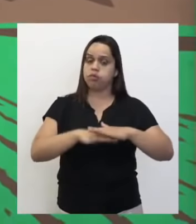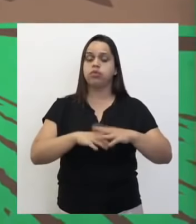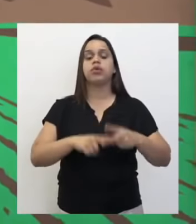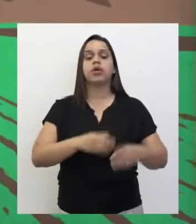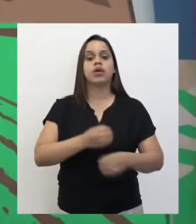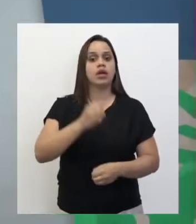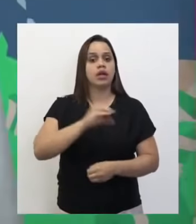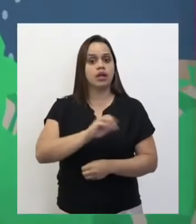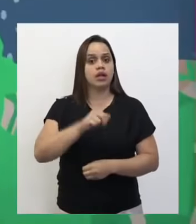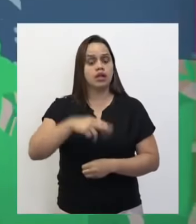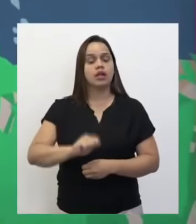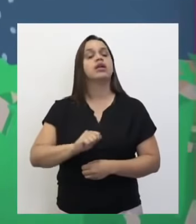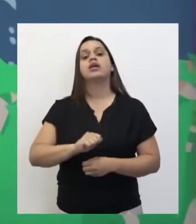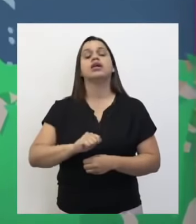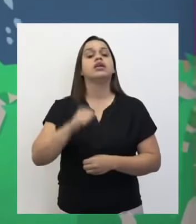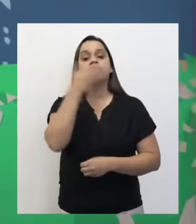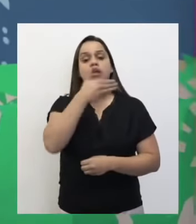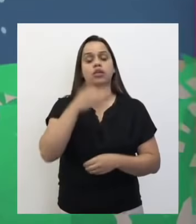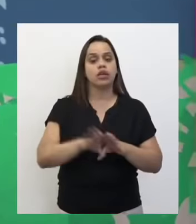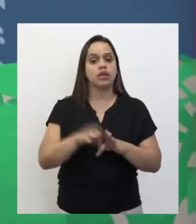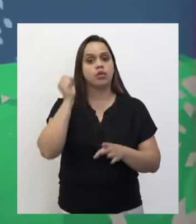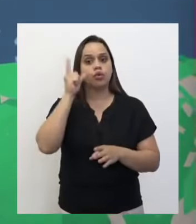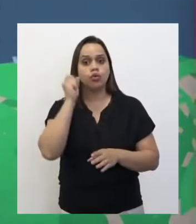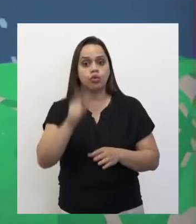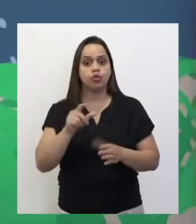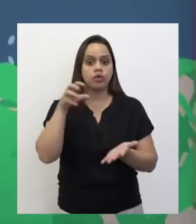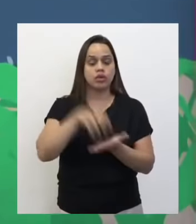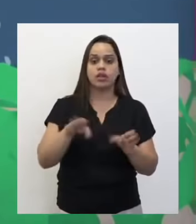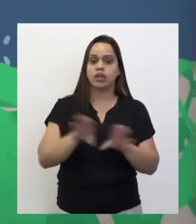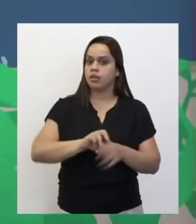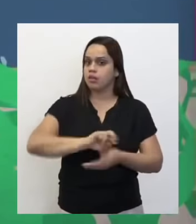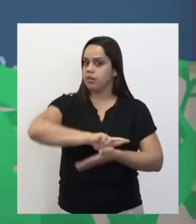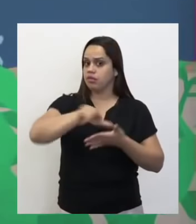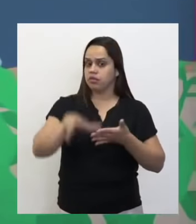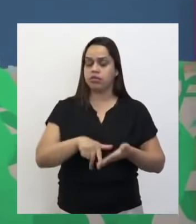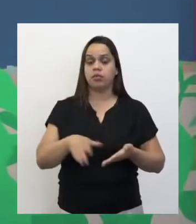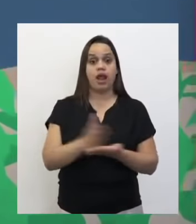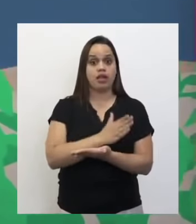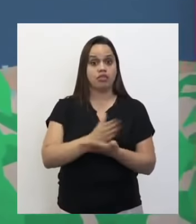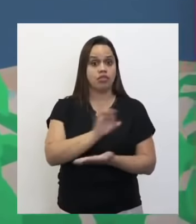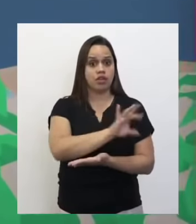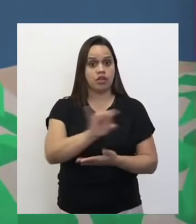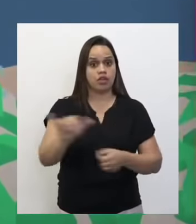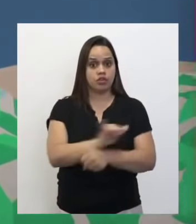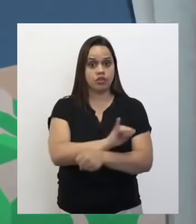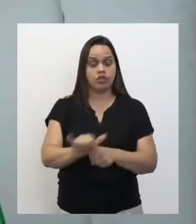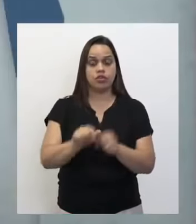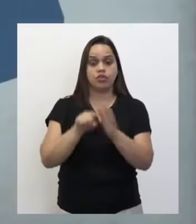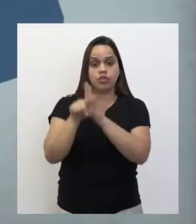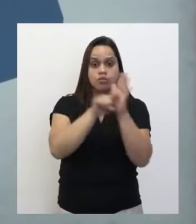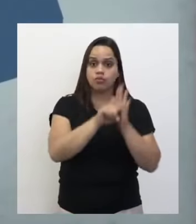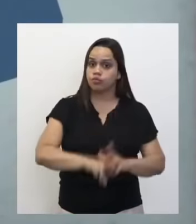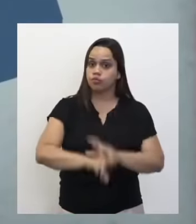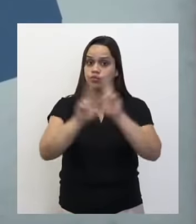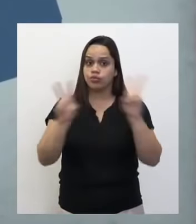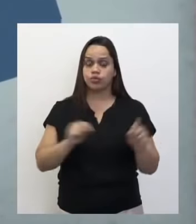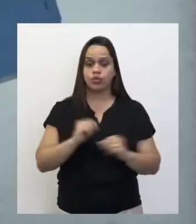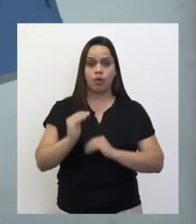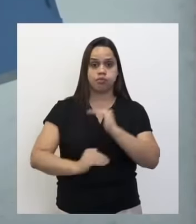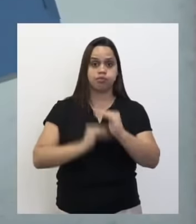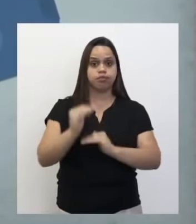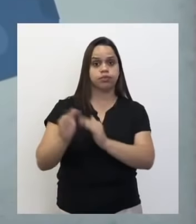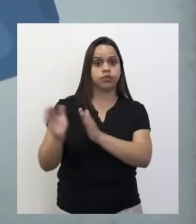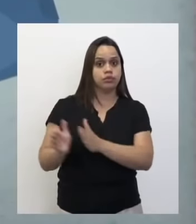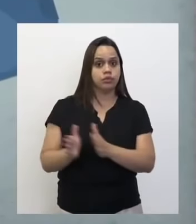em pivôs centrais e demais culturas e sistemas. Para cada divisão, foi usada uma estratégia de análise diferente. A evolução desse